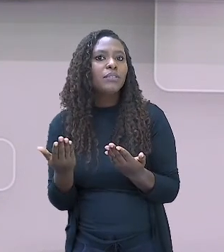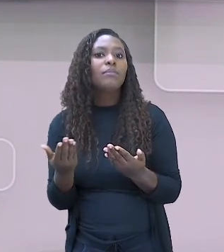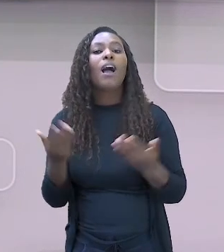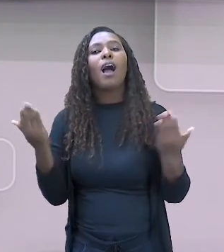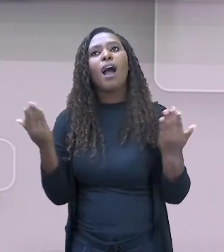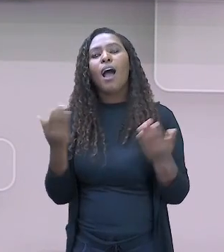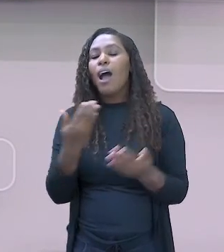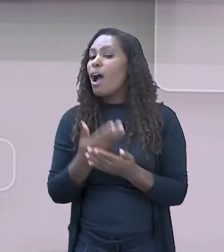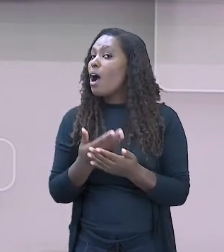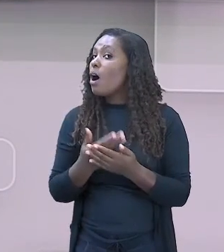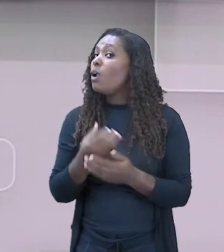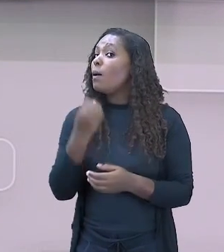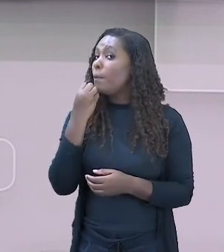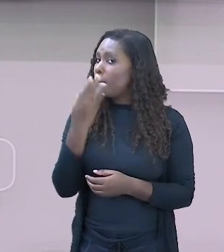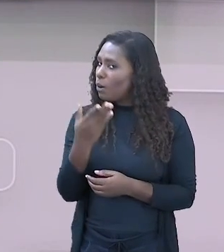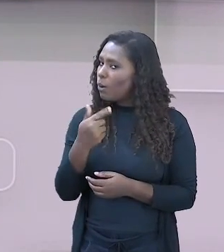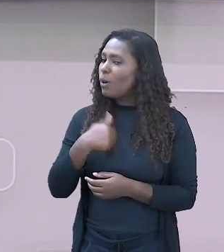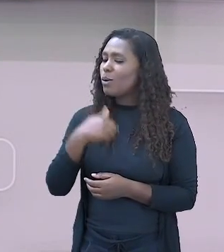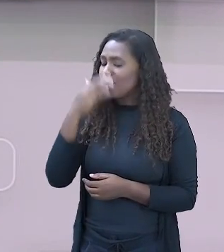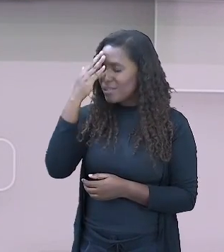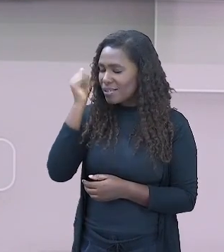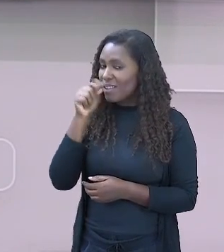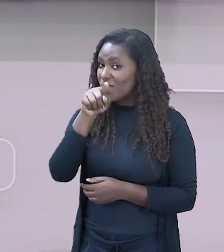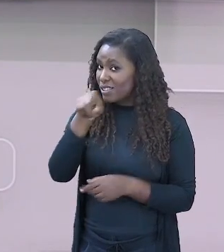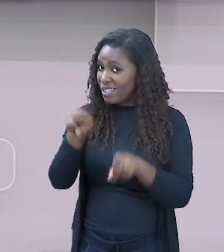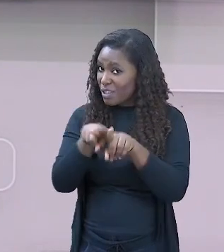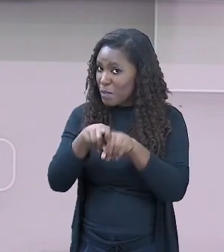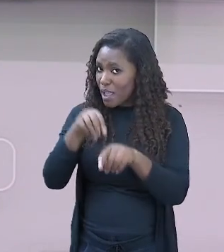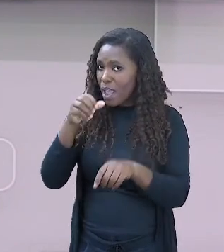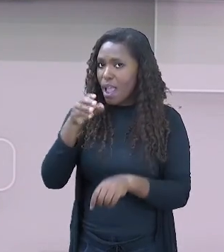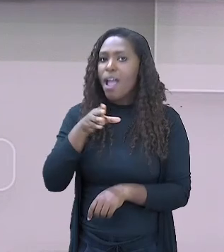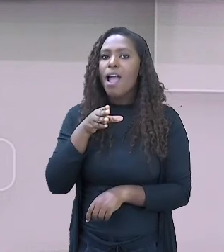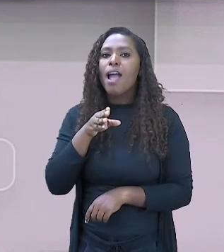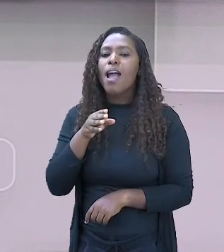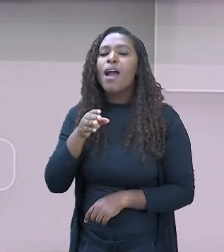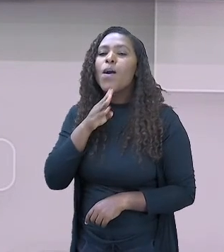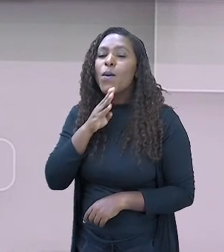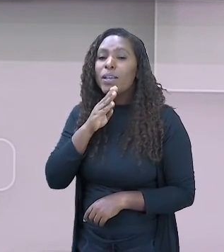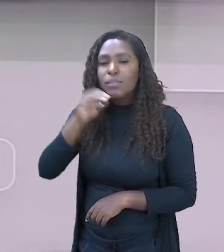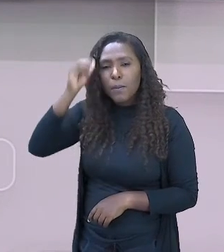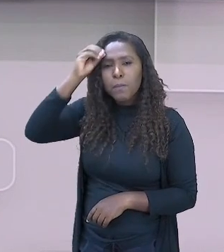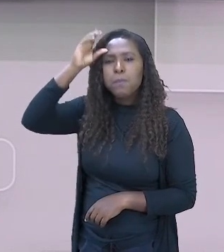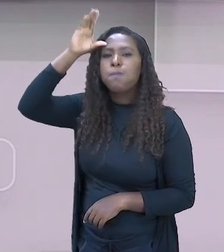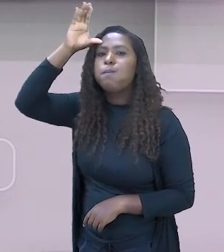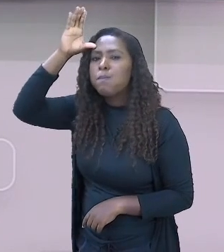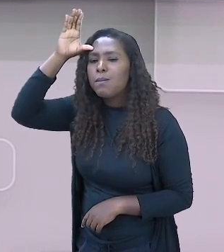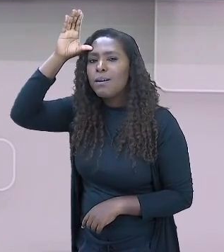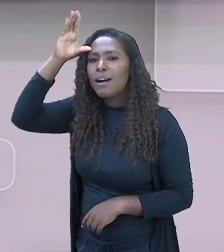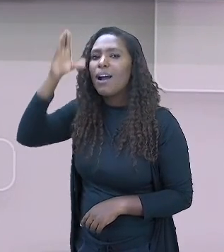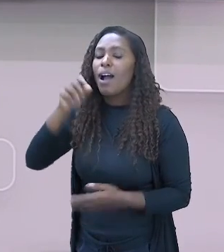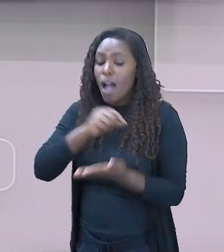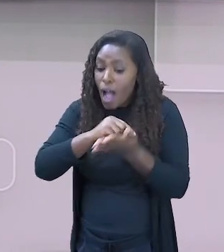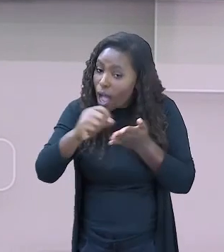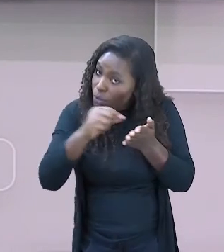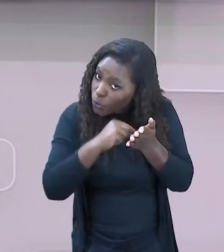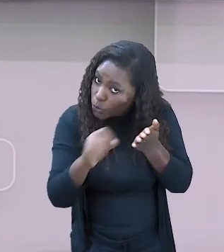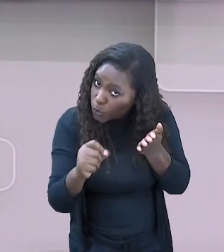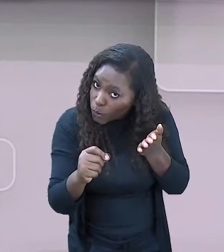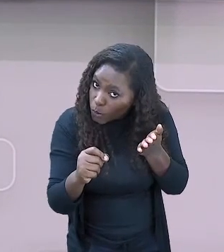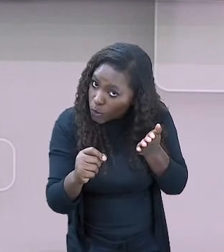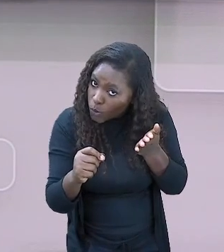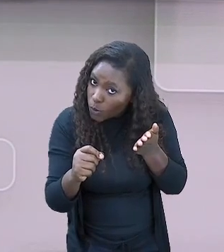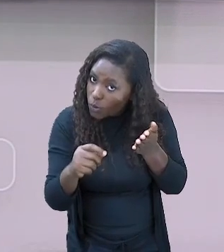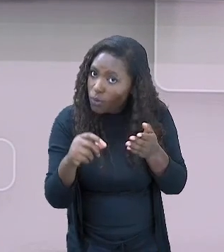e teve muita coisa aí que você não sabia, né? Fez suas anotações necessárias? Ficou alguma dúvida?